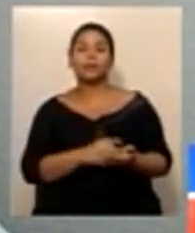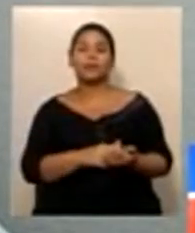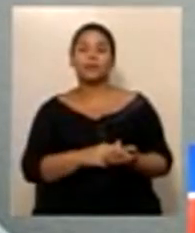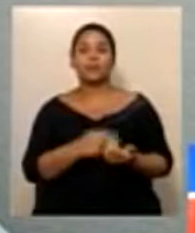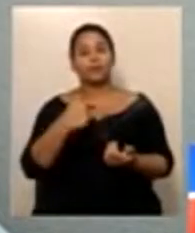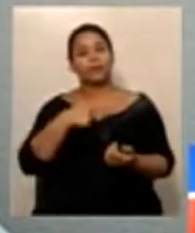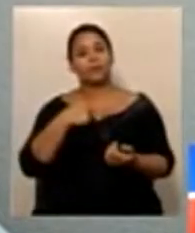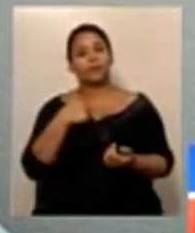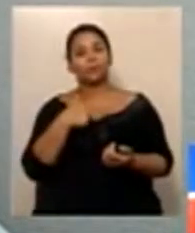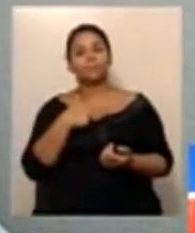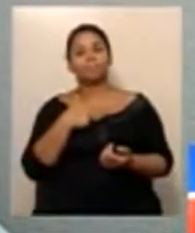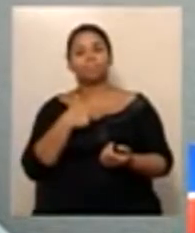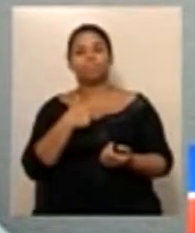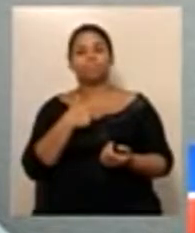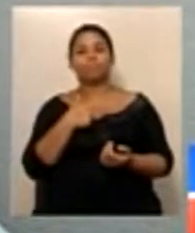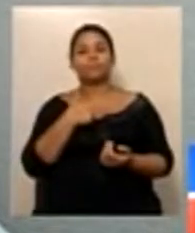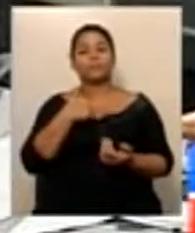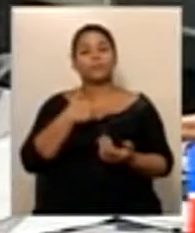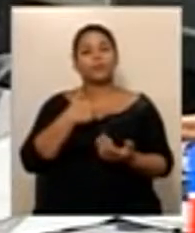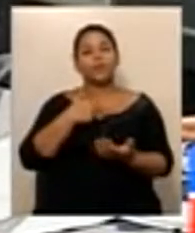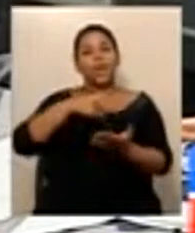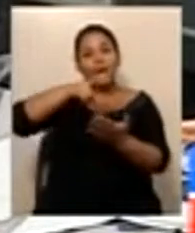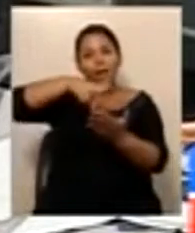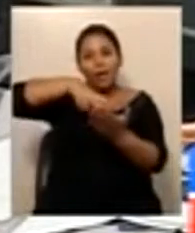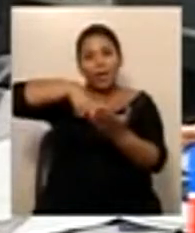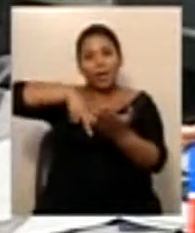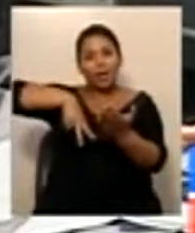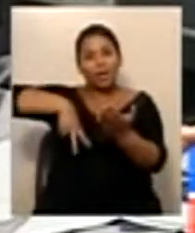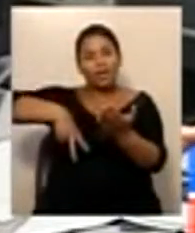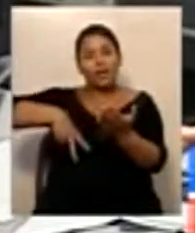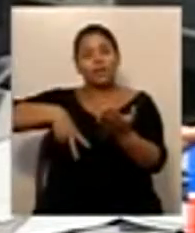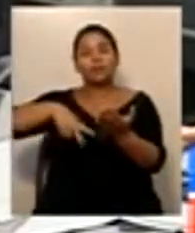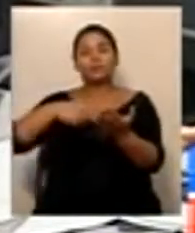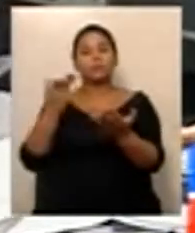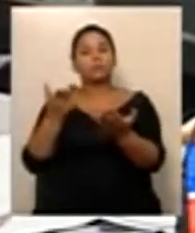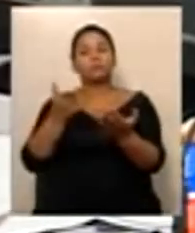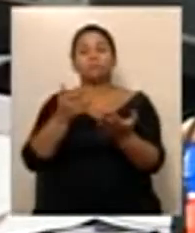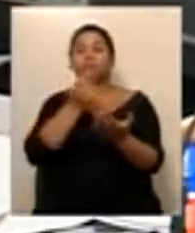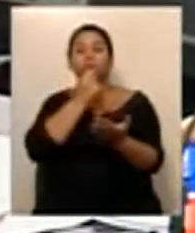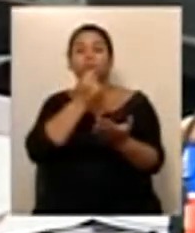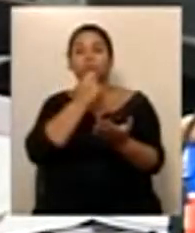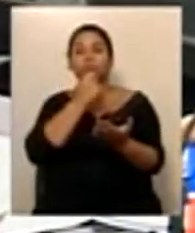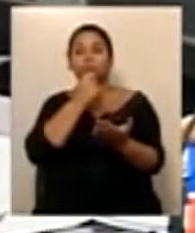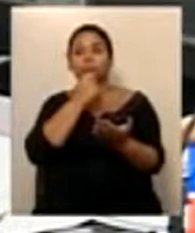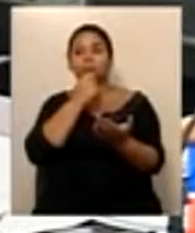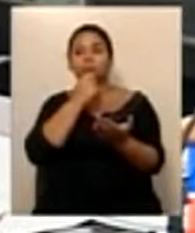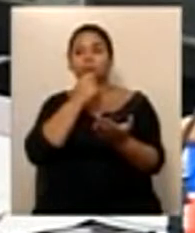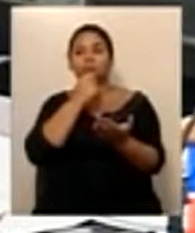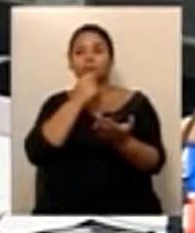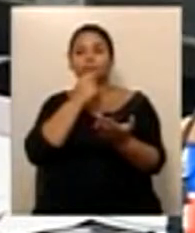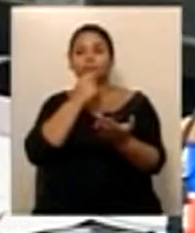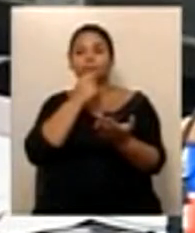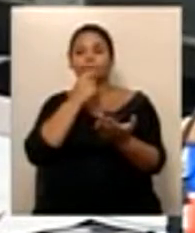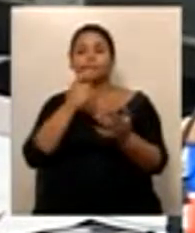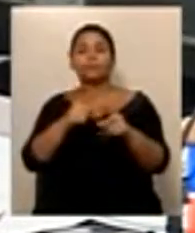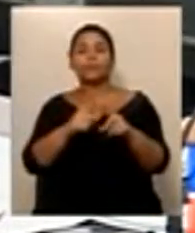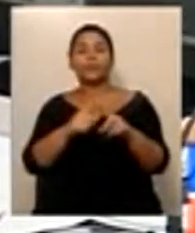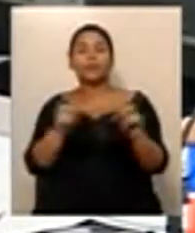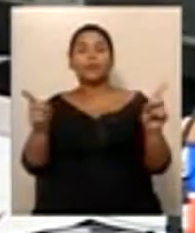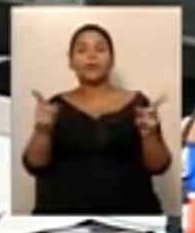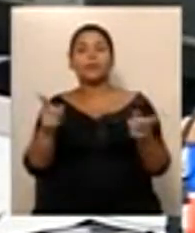projeto, o conteúdo, o reajuste do governador e do secretário está na, o percentual é o mesmo